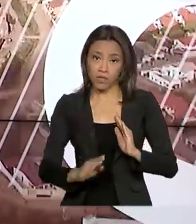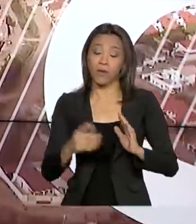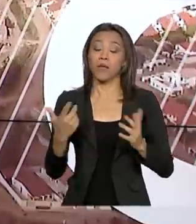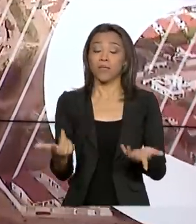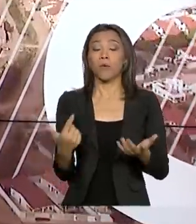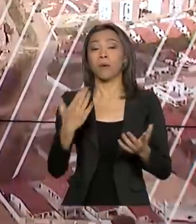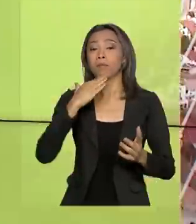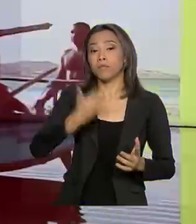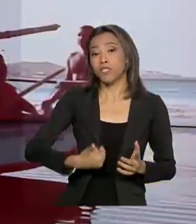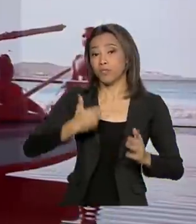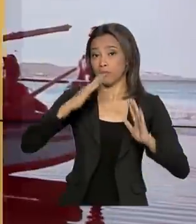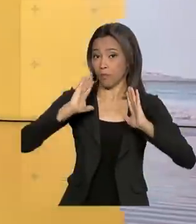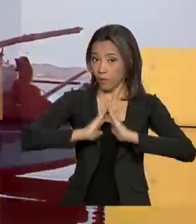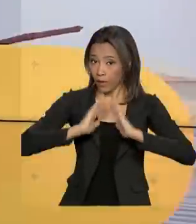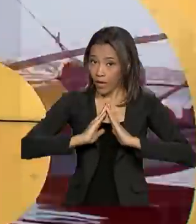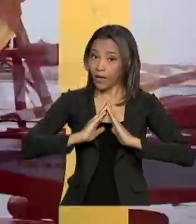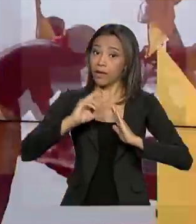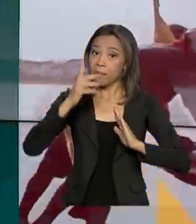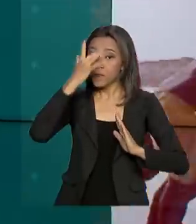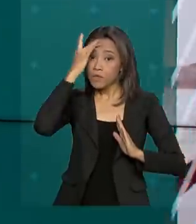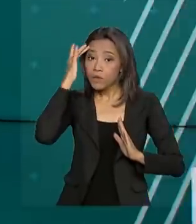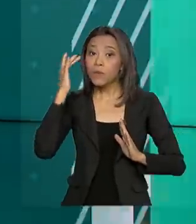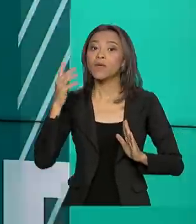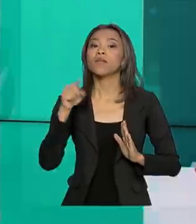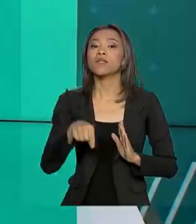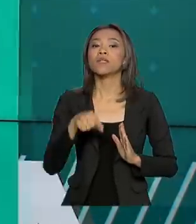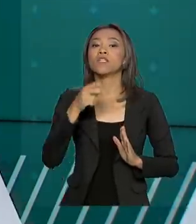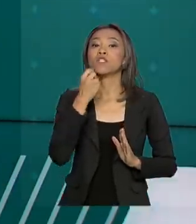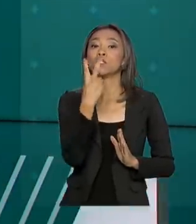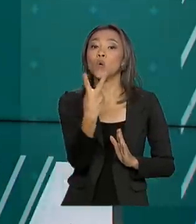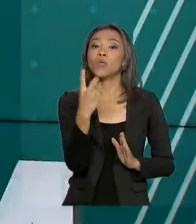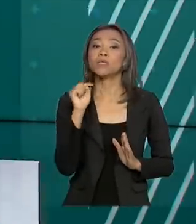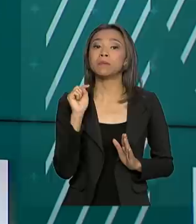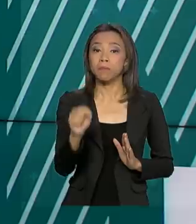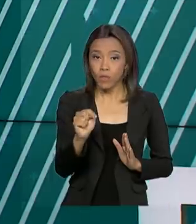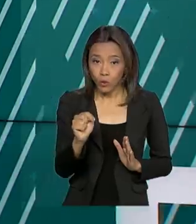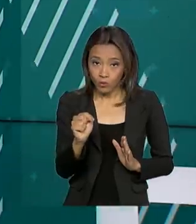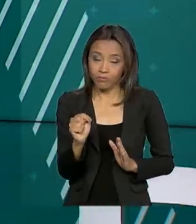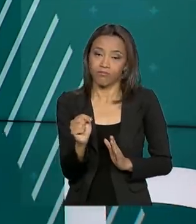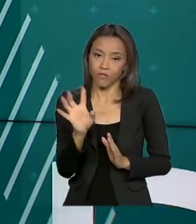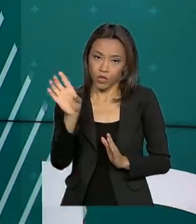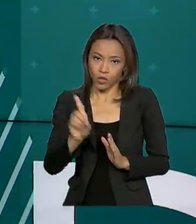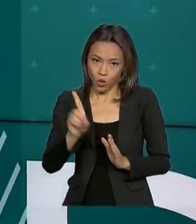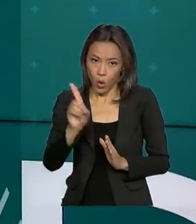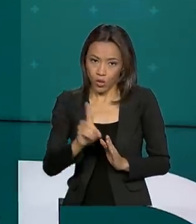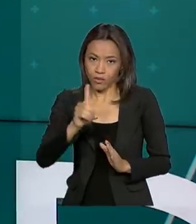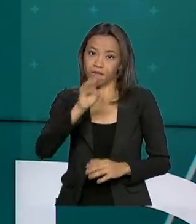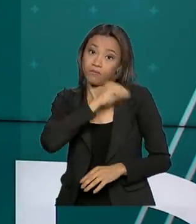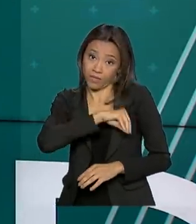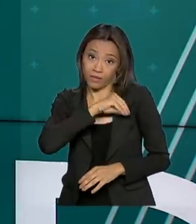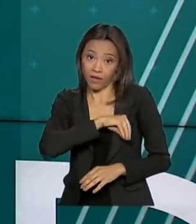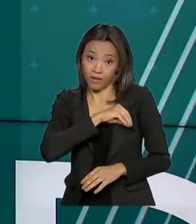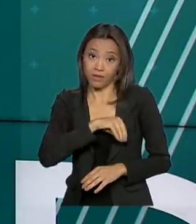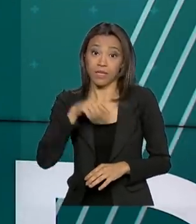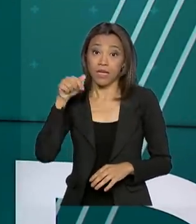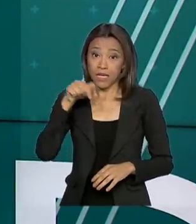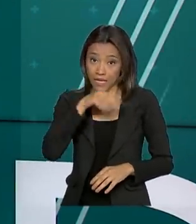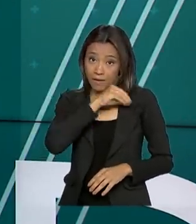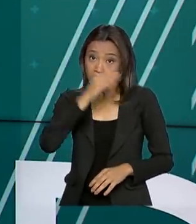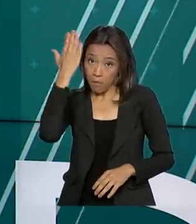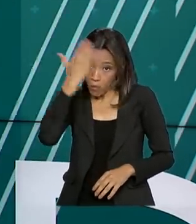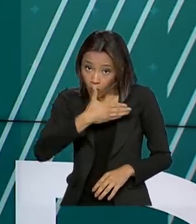residência para os imigrantes que recebem a partir de 2 mil dólares mensais. A nova medida permite que a renda